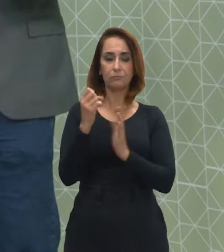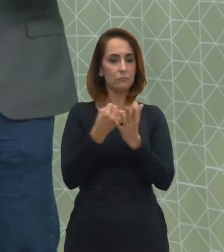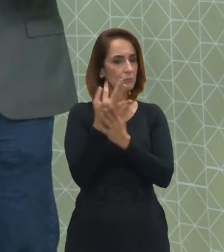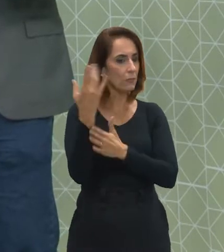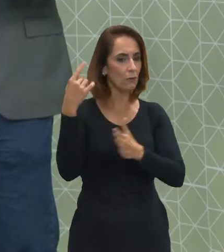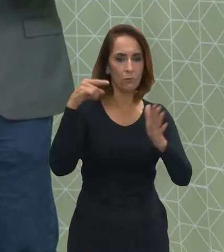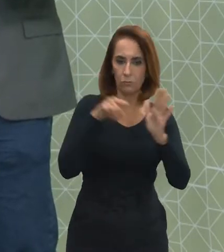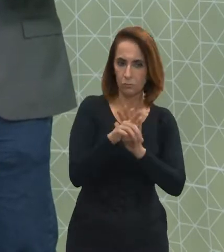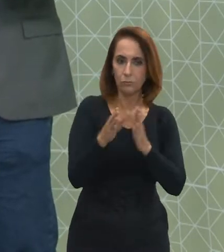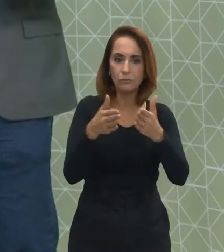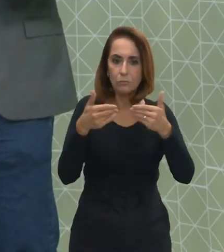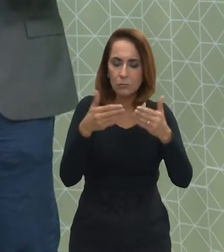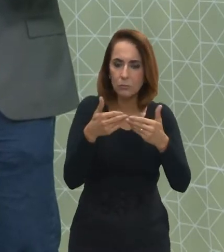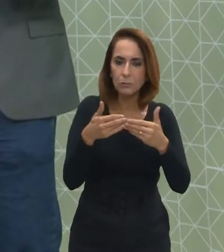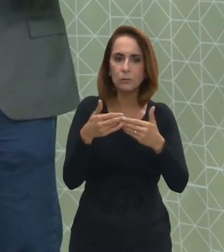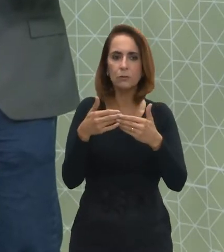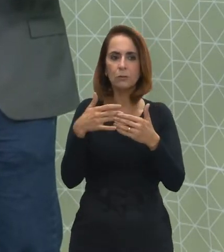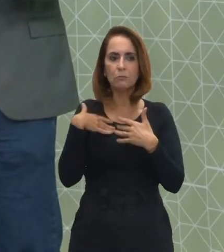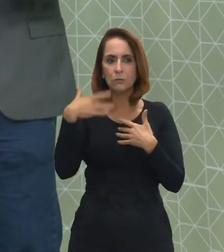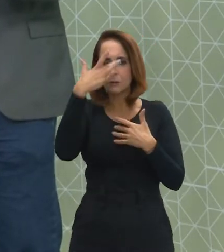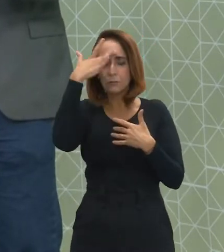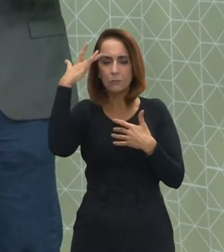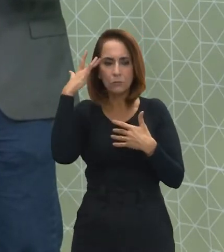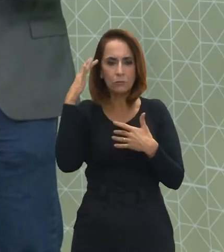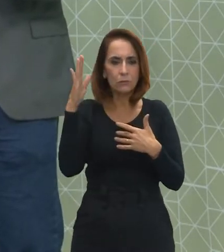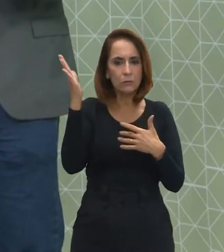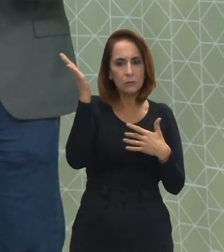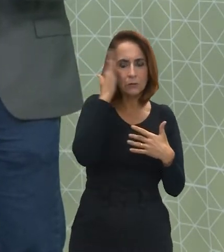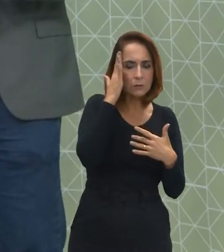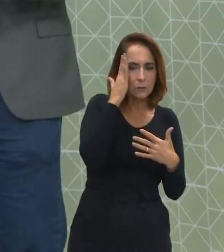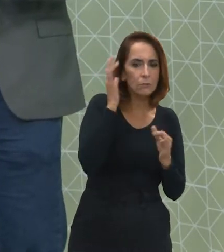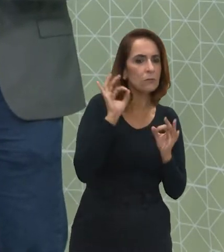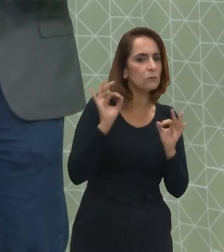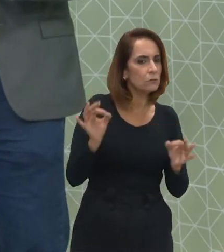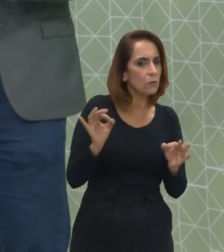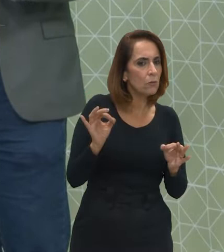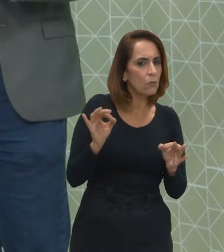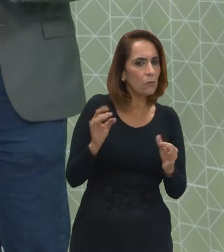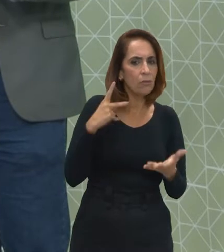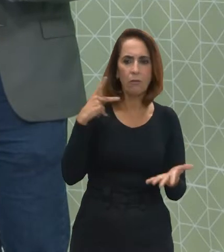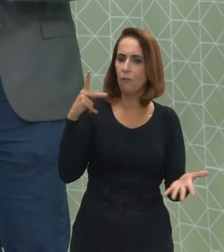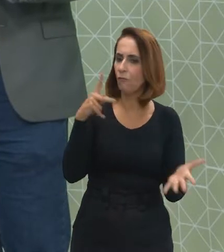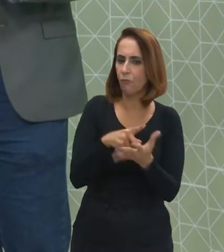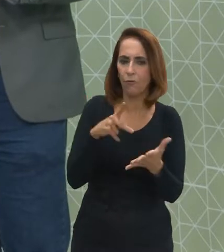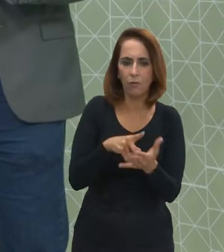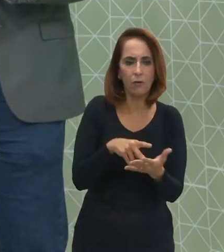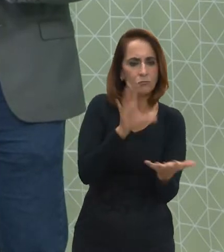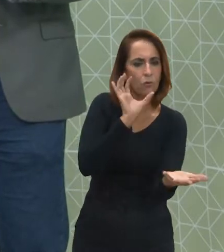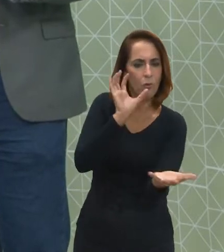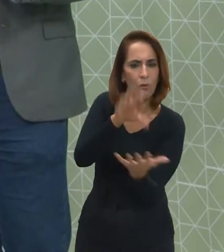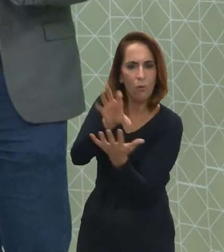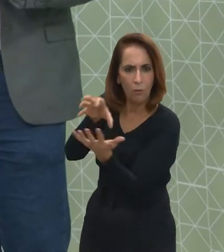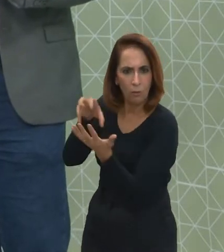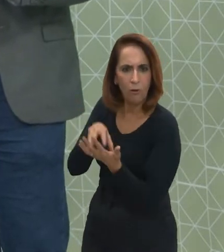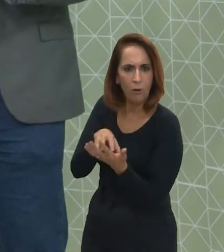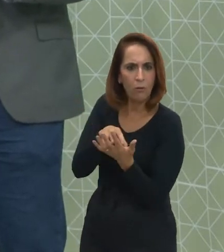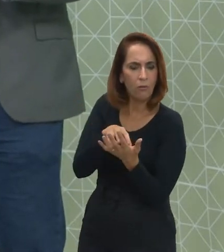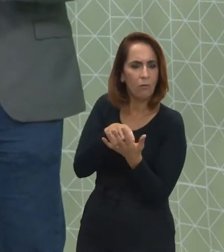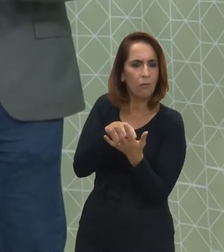questões pedem que o sujeito saiba sobre as realidades locais,